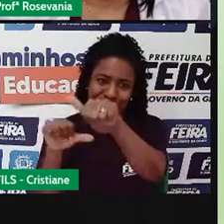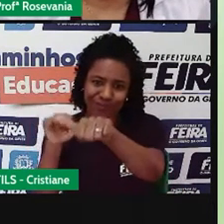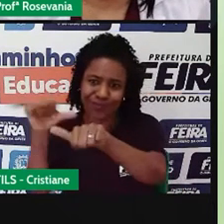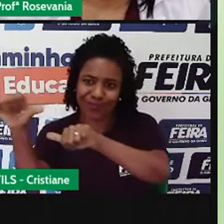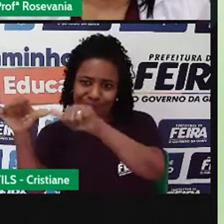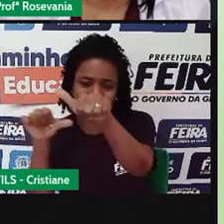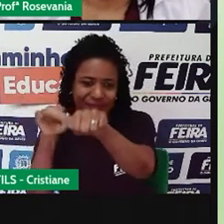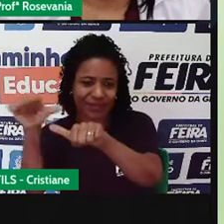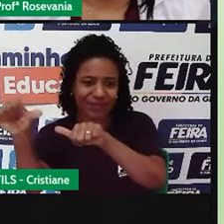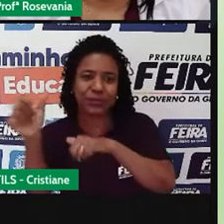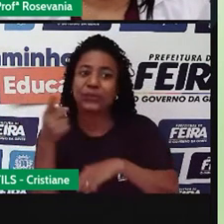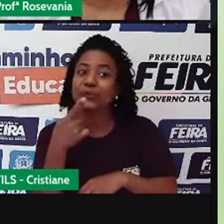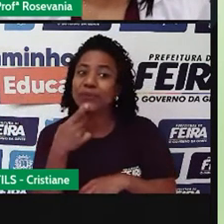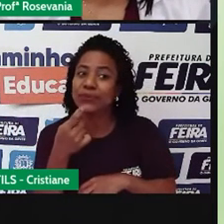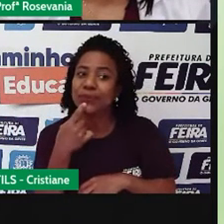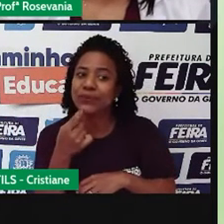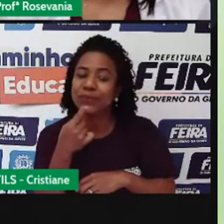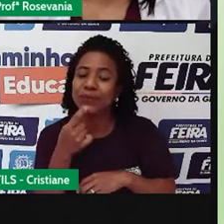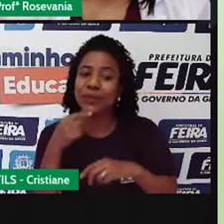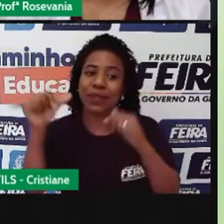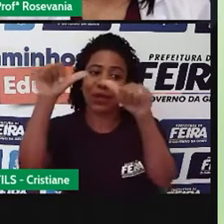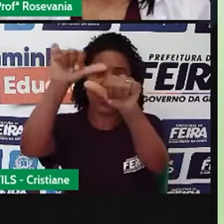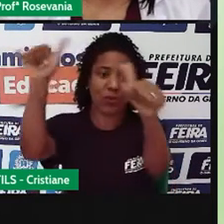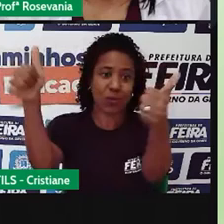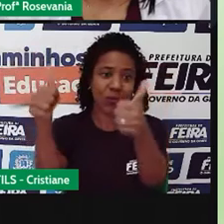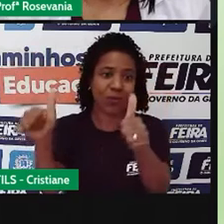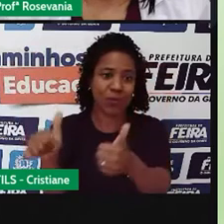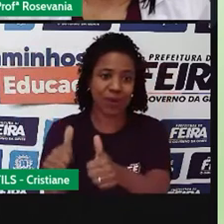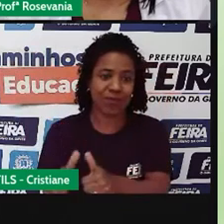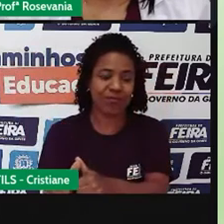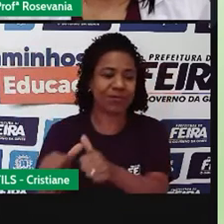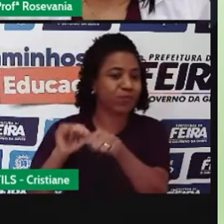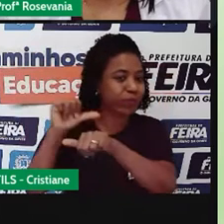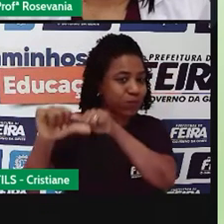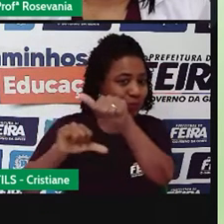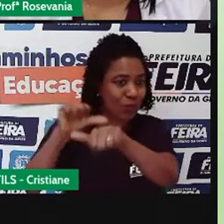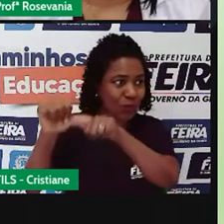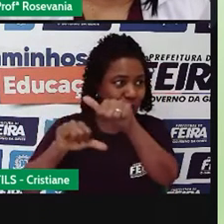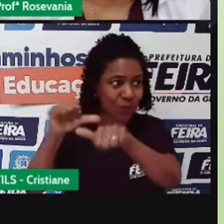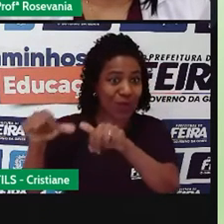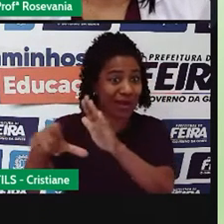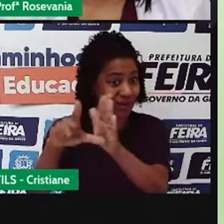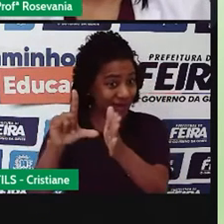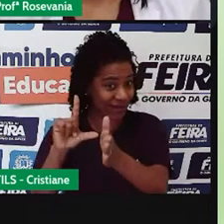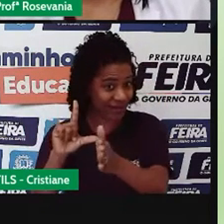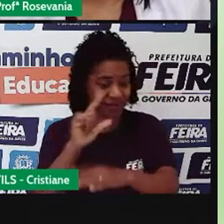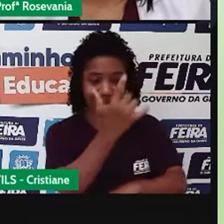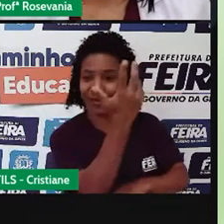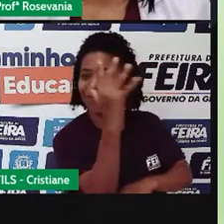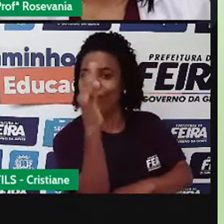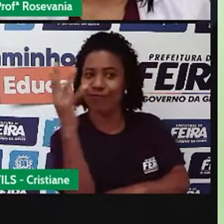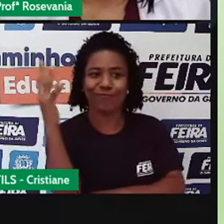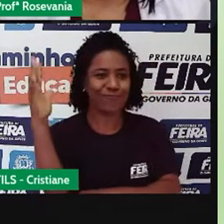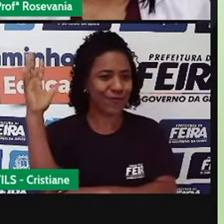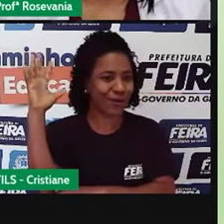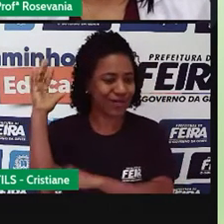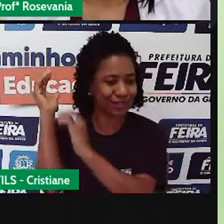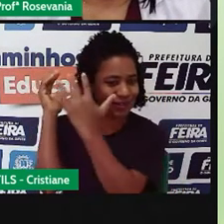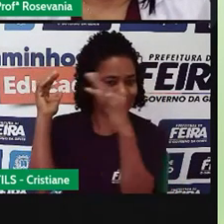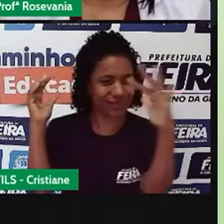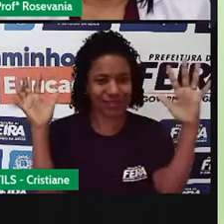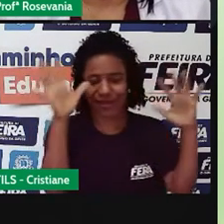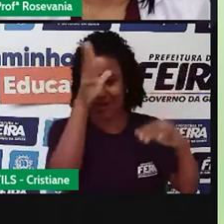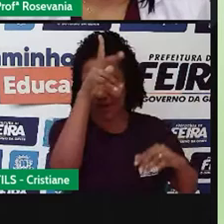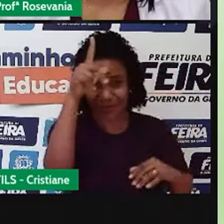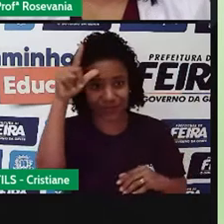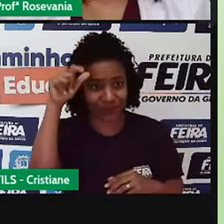alteração. Então, o nosso mapa mudou muito. Aqui a gente tinha, né, antes a área da Floresta Amazônica, aqui a gente tem a área, né,